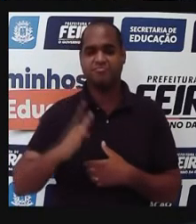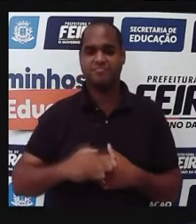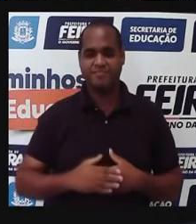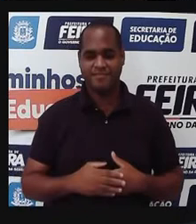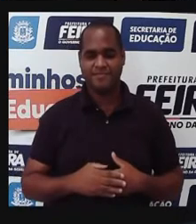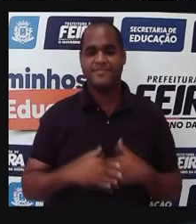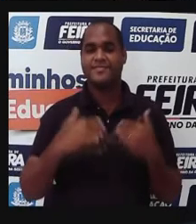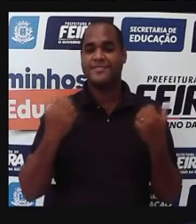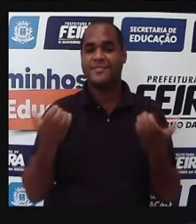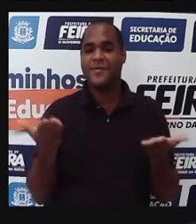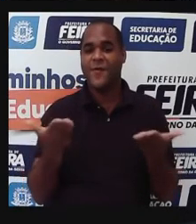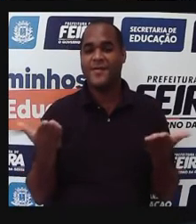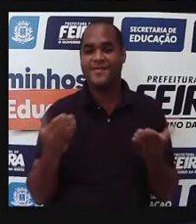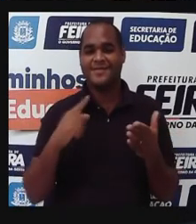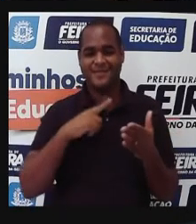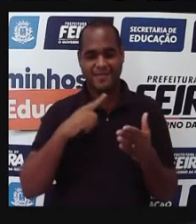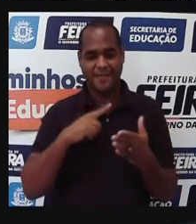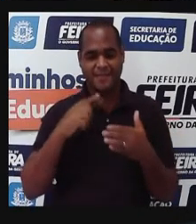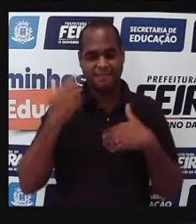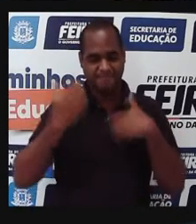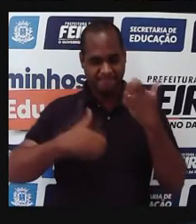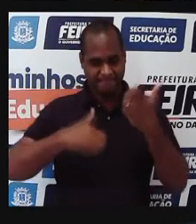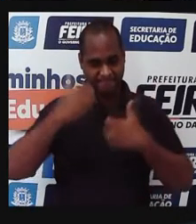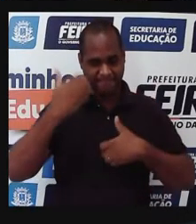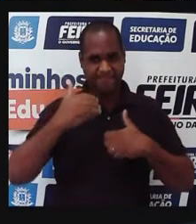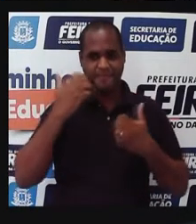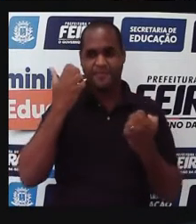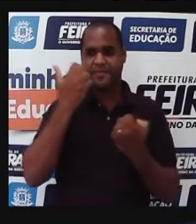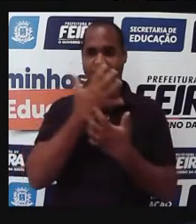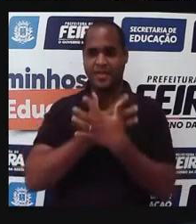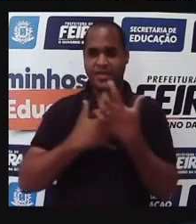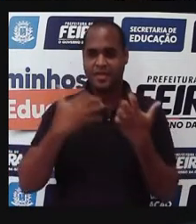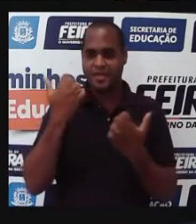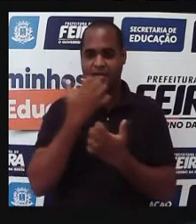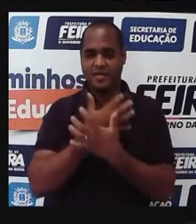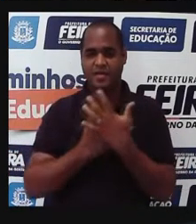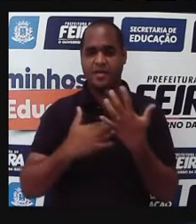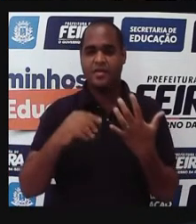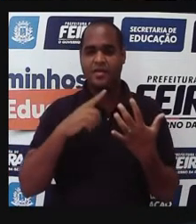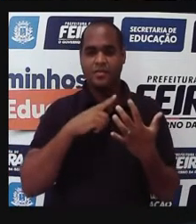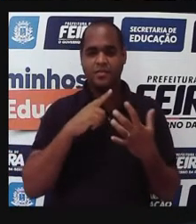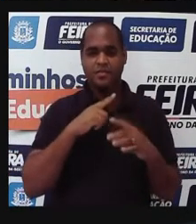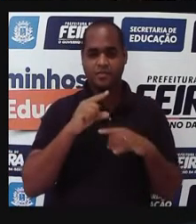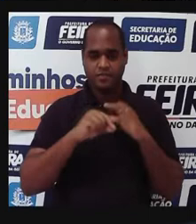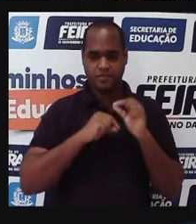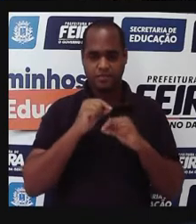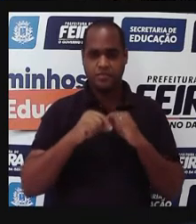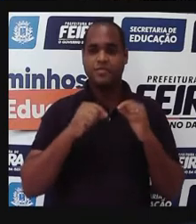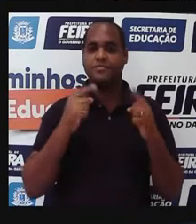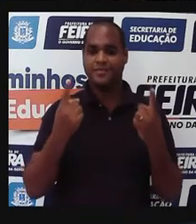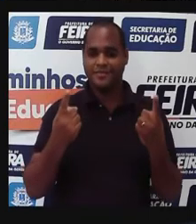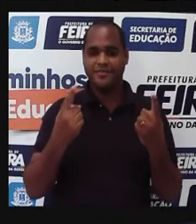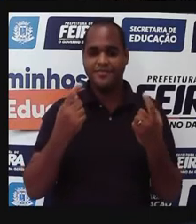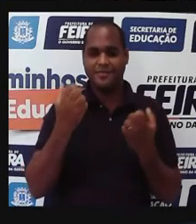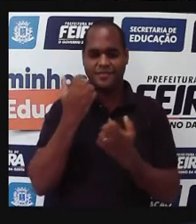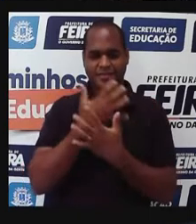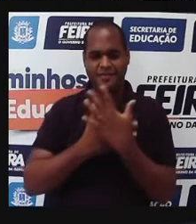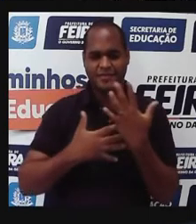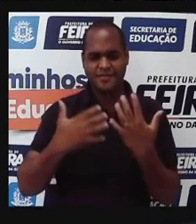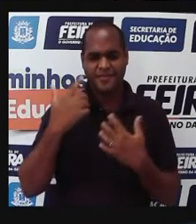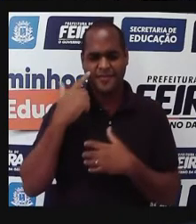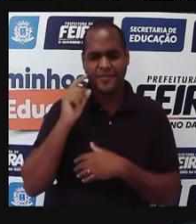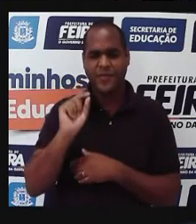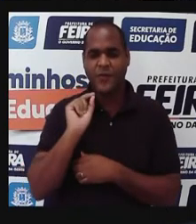E aí para a nossa aula eu trago essa música de Rod do Jacarezinho, né, o compositor, que se